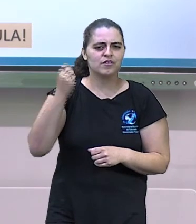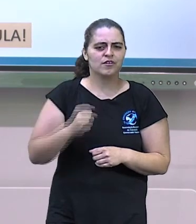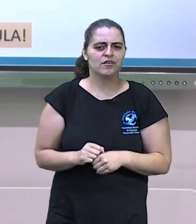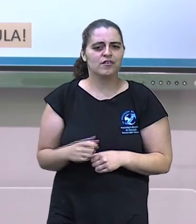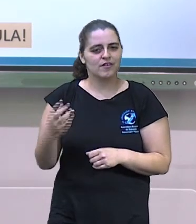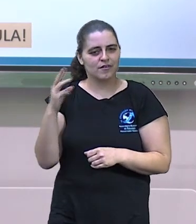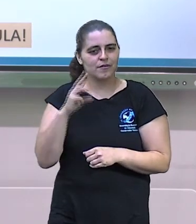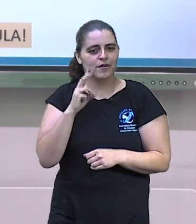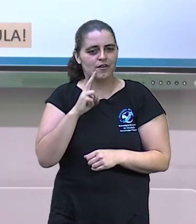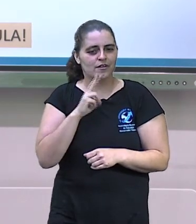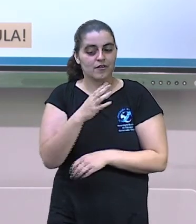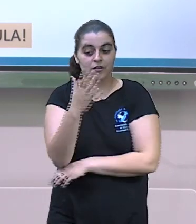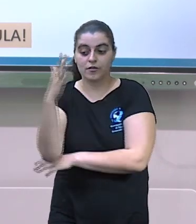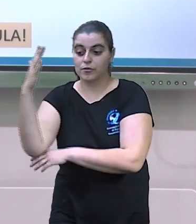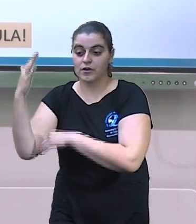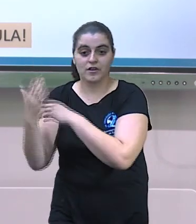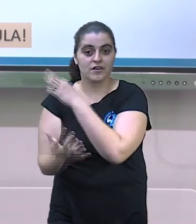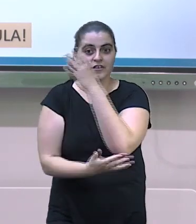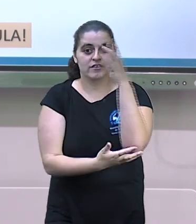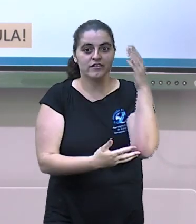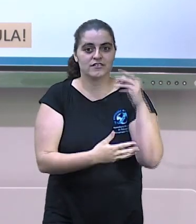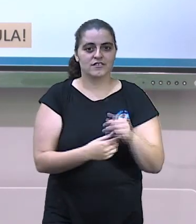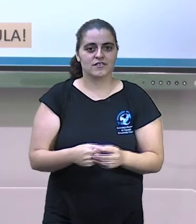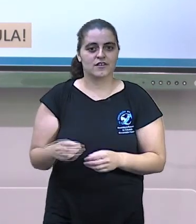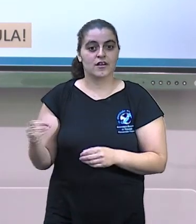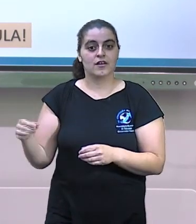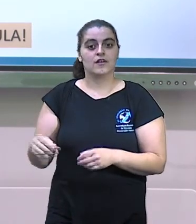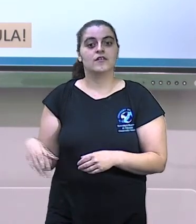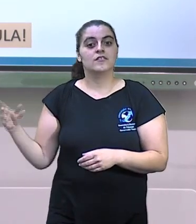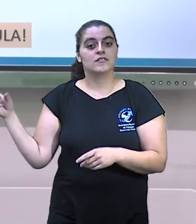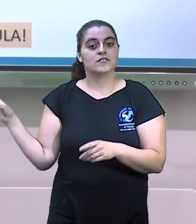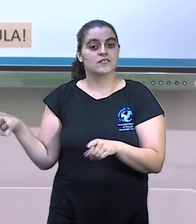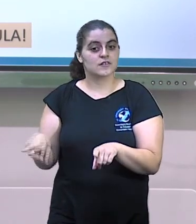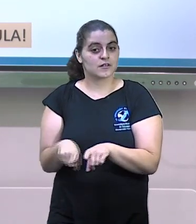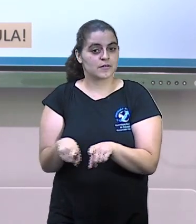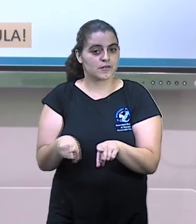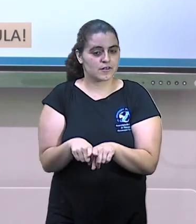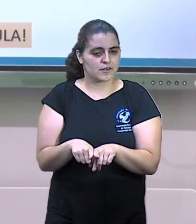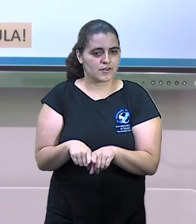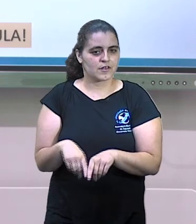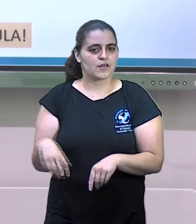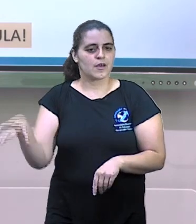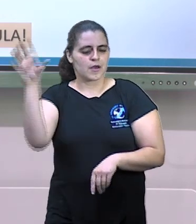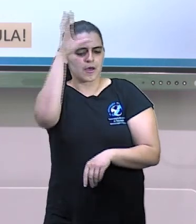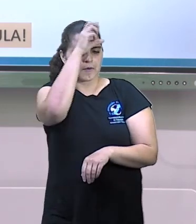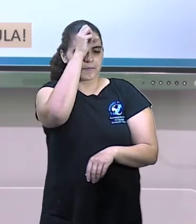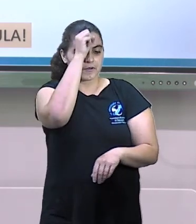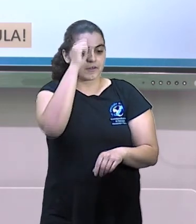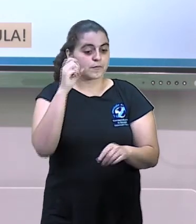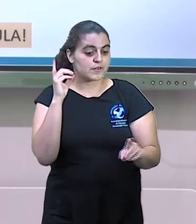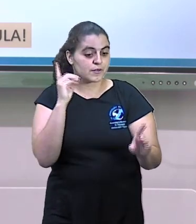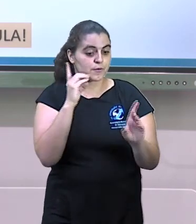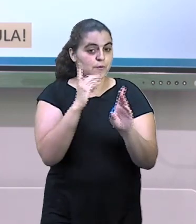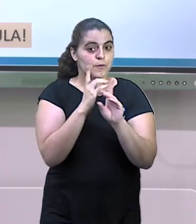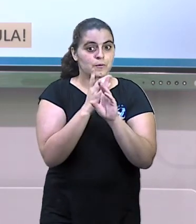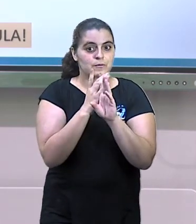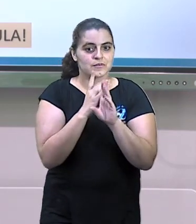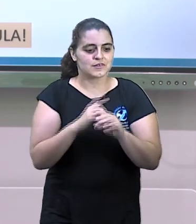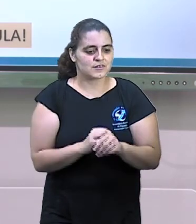estado, fenômeno na natureza. Aprendemos a identificá-los em frases e também